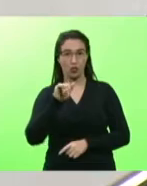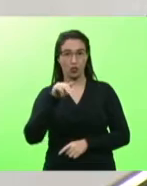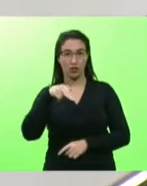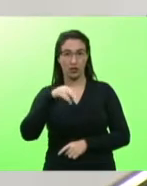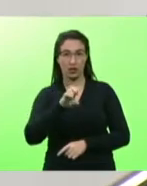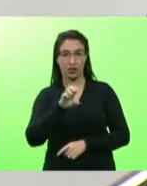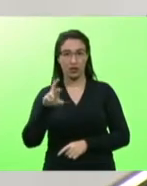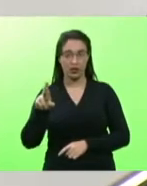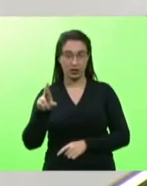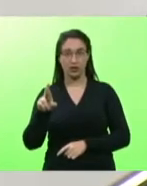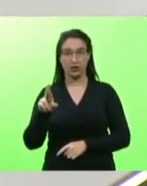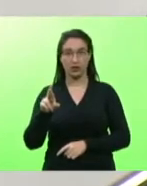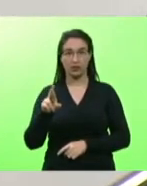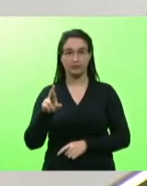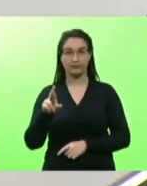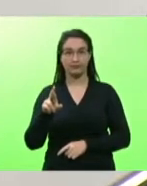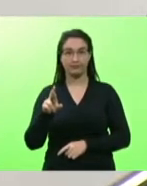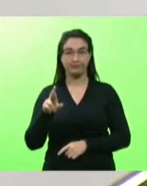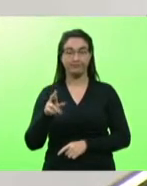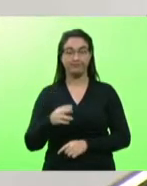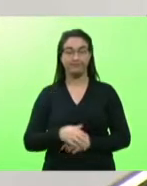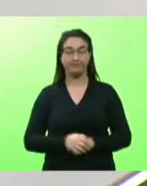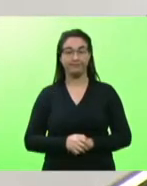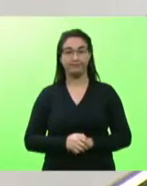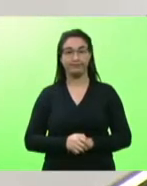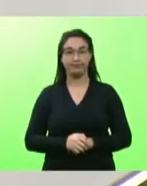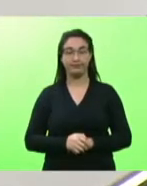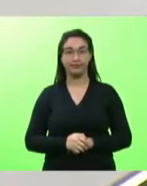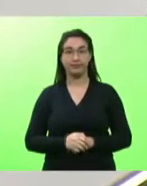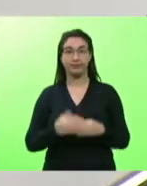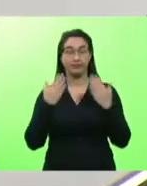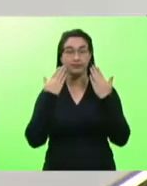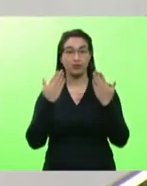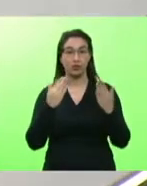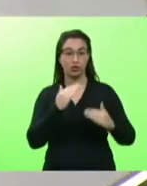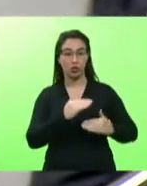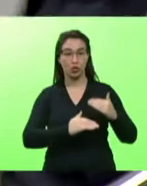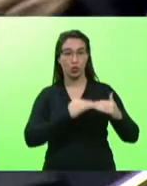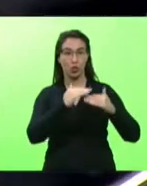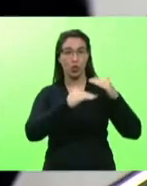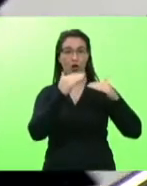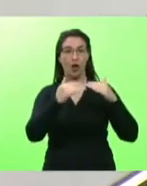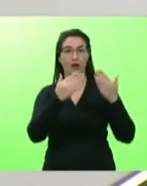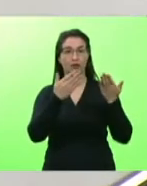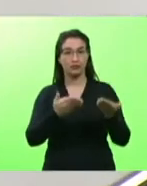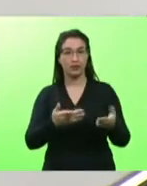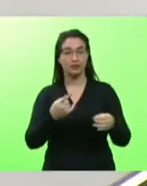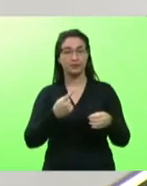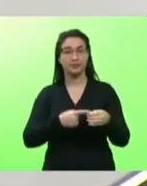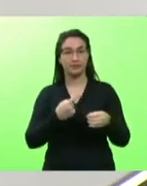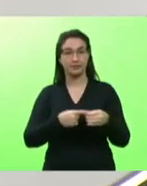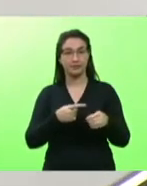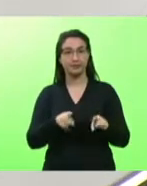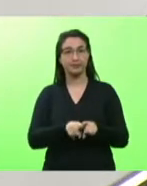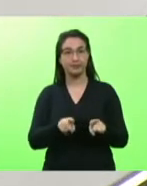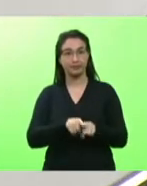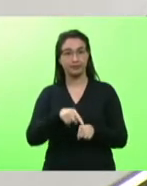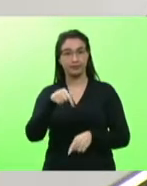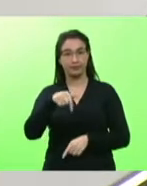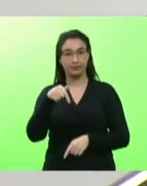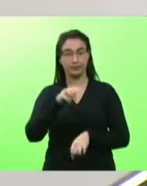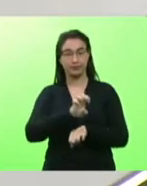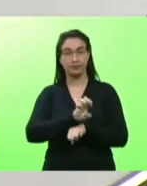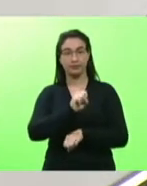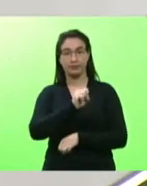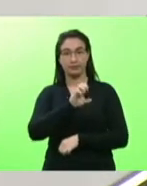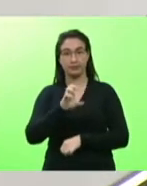Isso reflete no desenvolvimento da cidade e do estado de Santa Catarina, pois